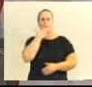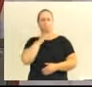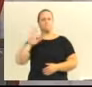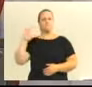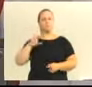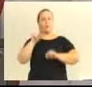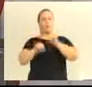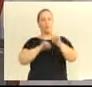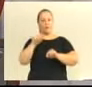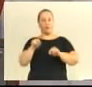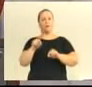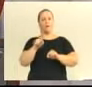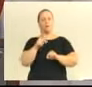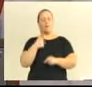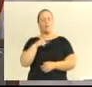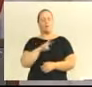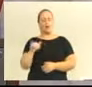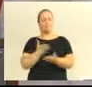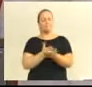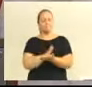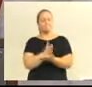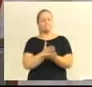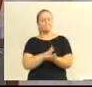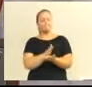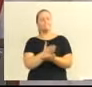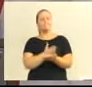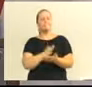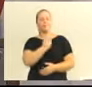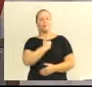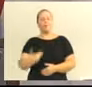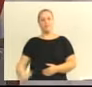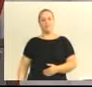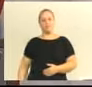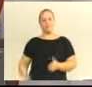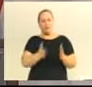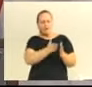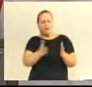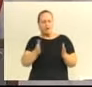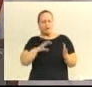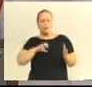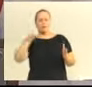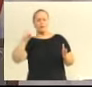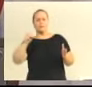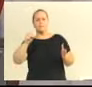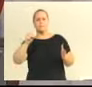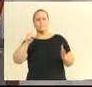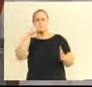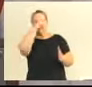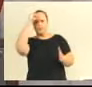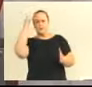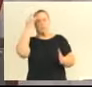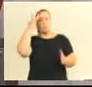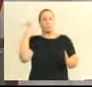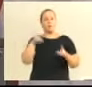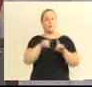de qualquer governo. Durante a campanha, não se sabia quem ia ganhar as eleições municipais, mas eu fiz uma promessa,